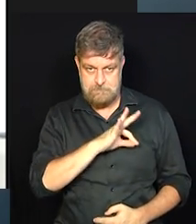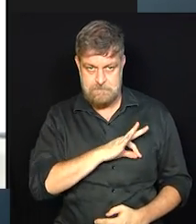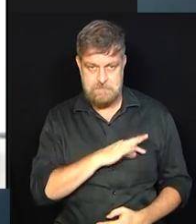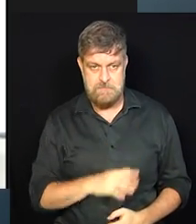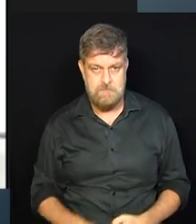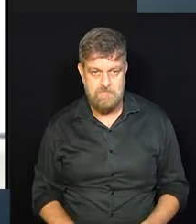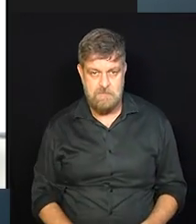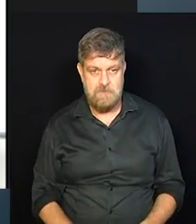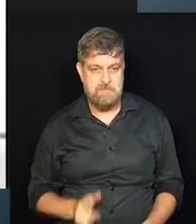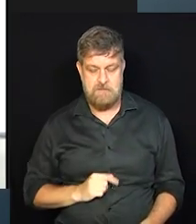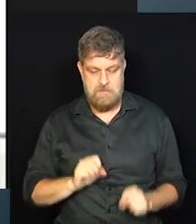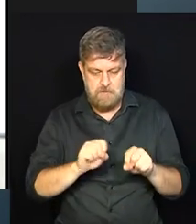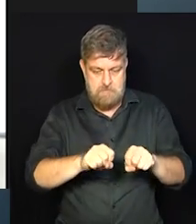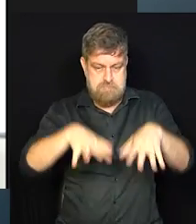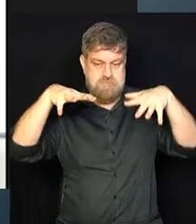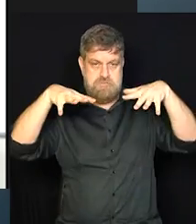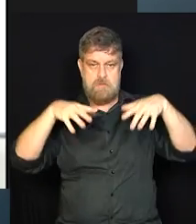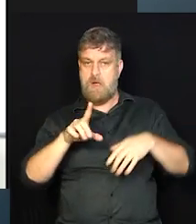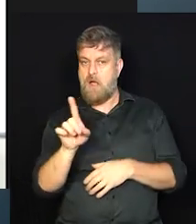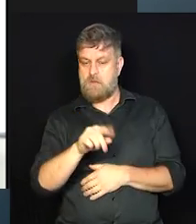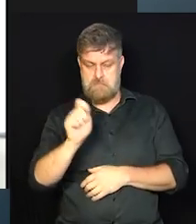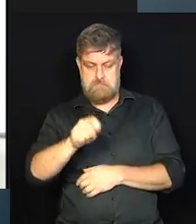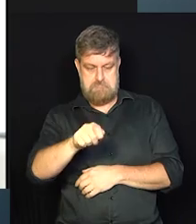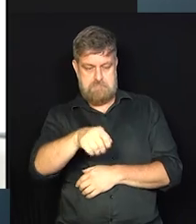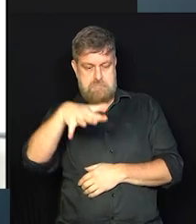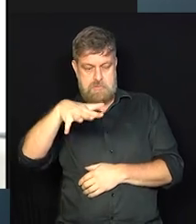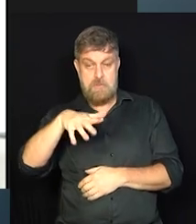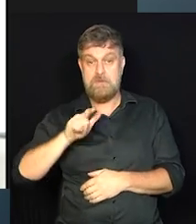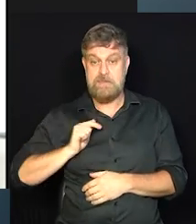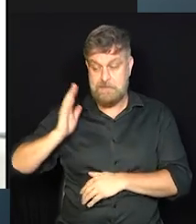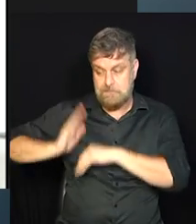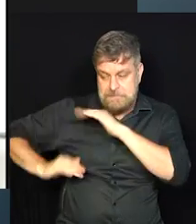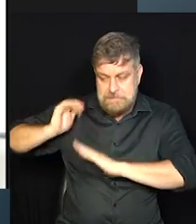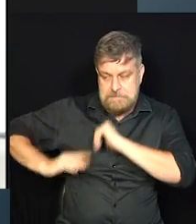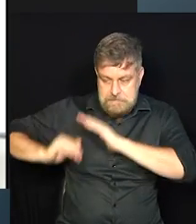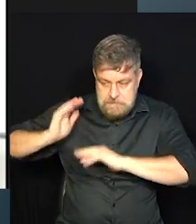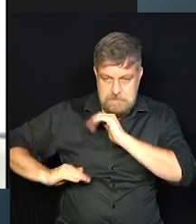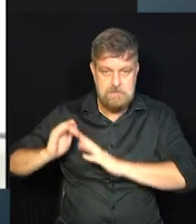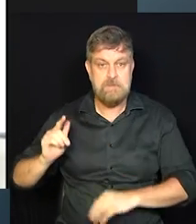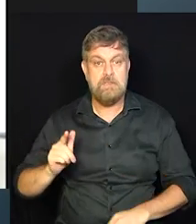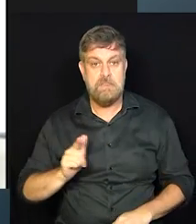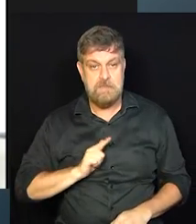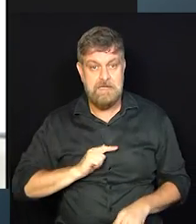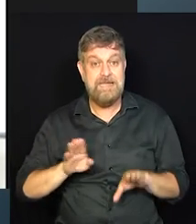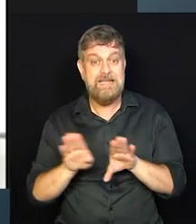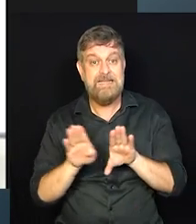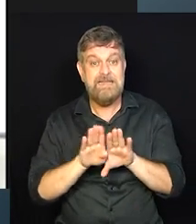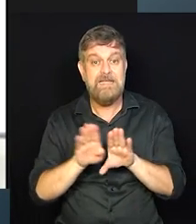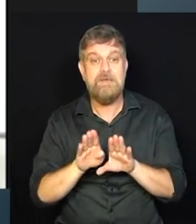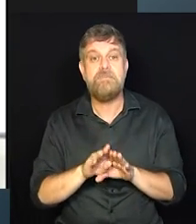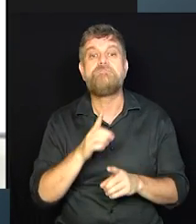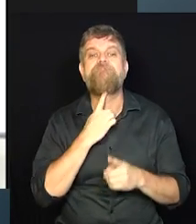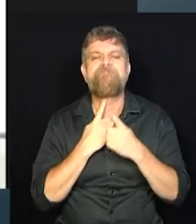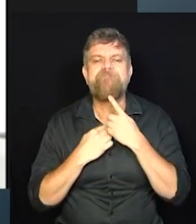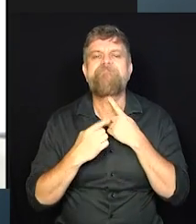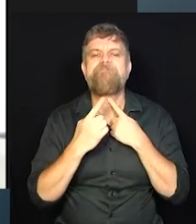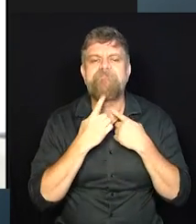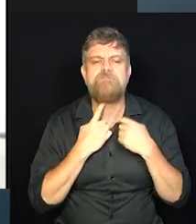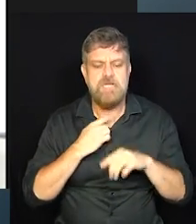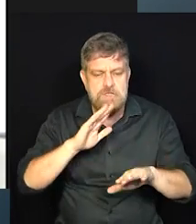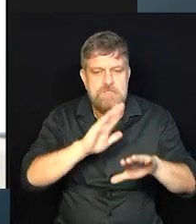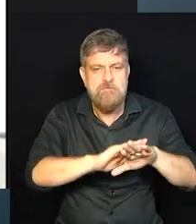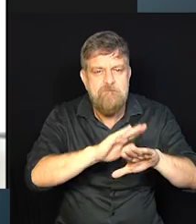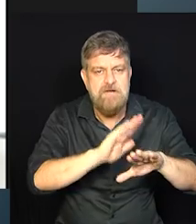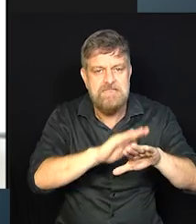mas não é uma fórmula mágica né? então tem muita mão na massa então tem que tá também disponível tem que tá afim de